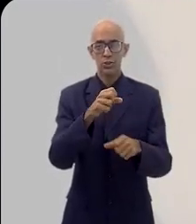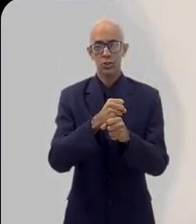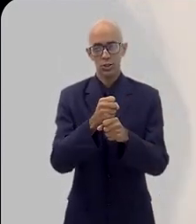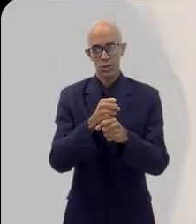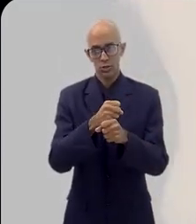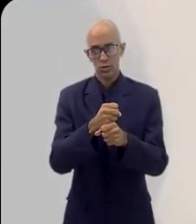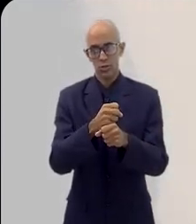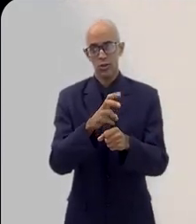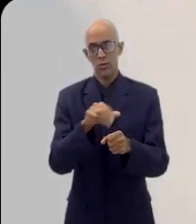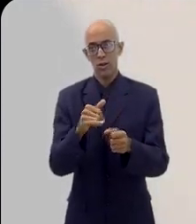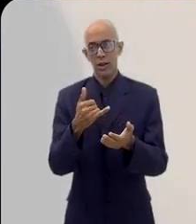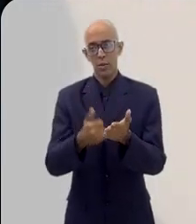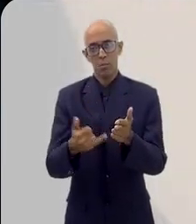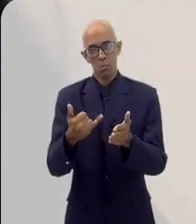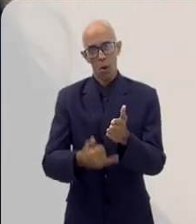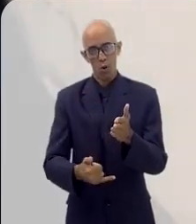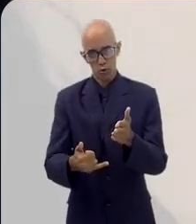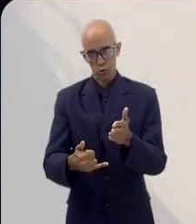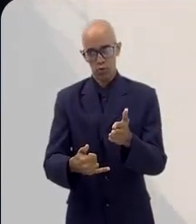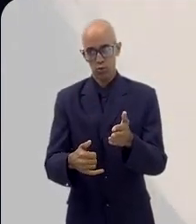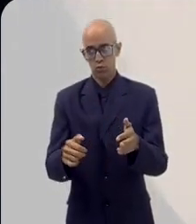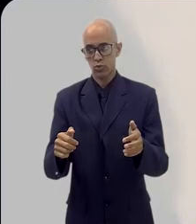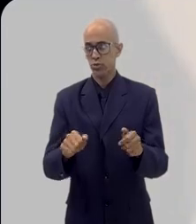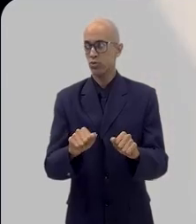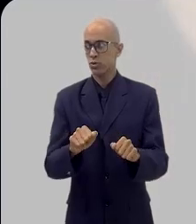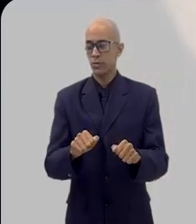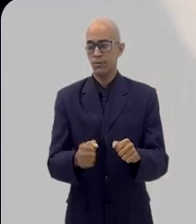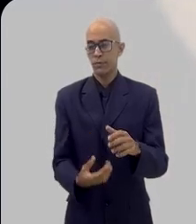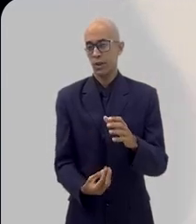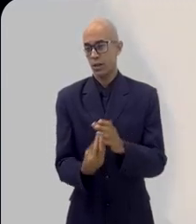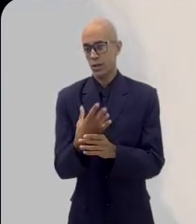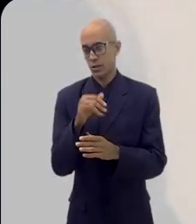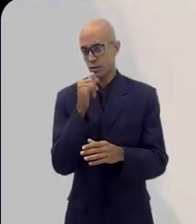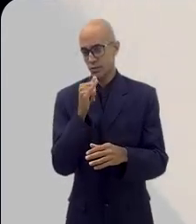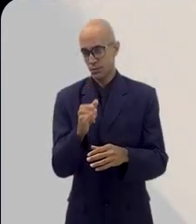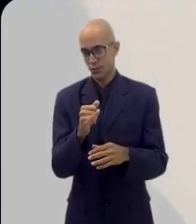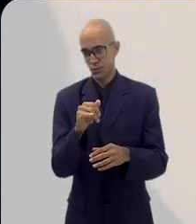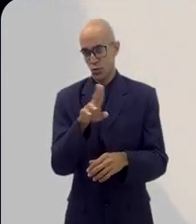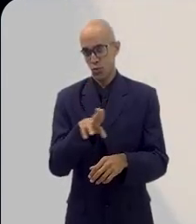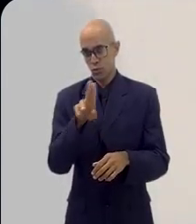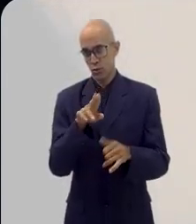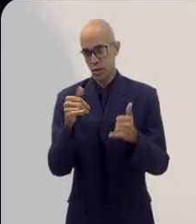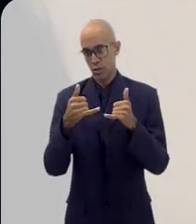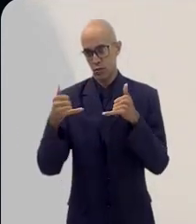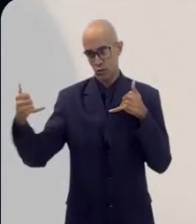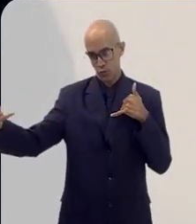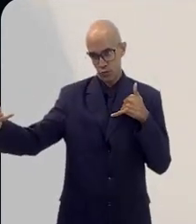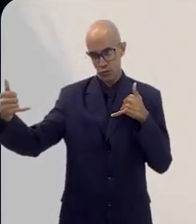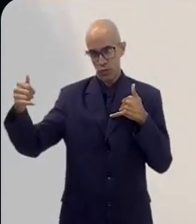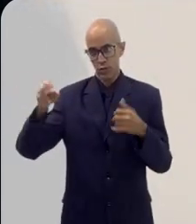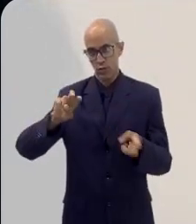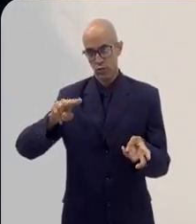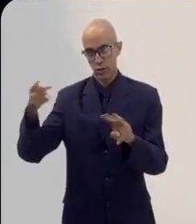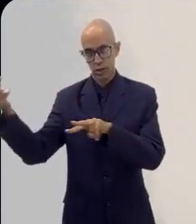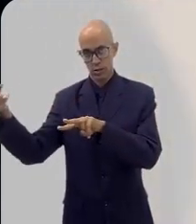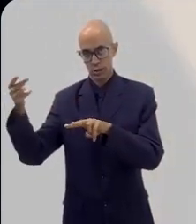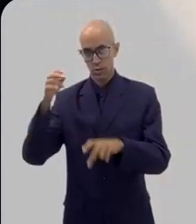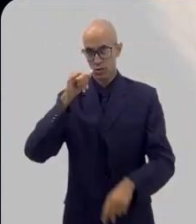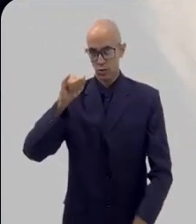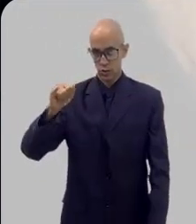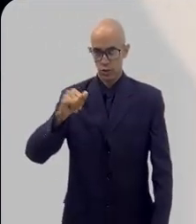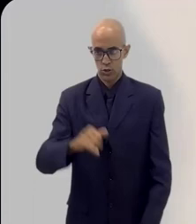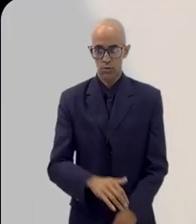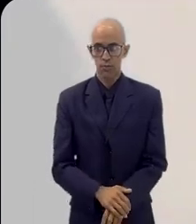tributação, ela vai sendo embutida aos poucos na geração, no uso do fio, né? Os fios de transmissão das